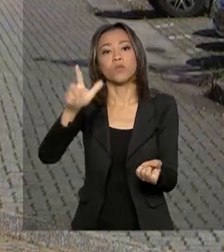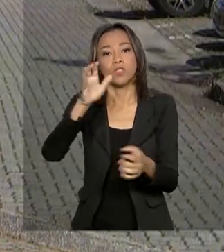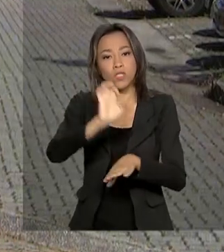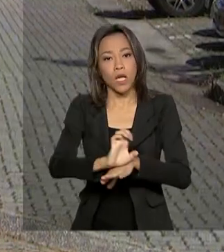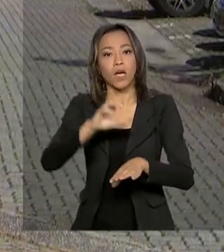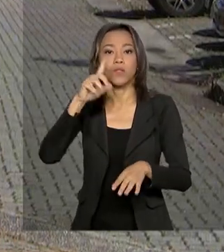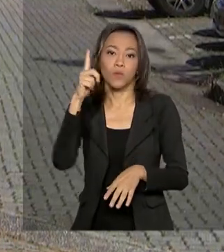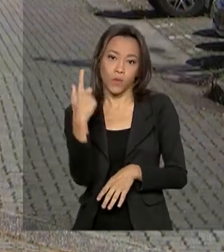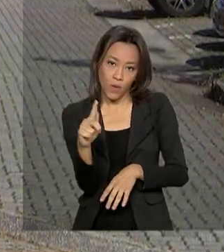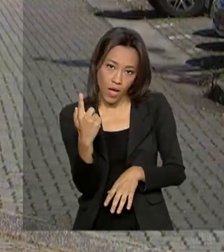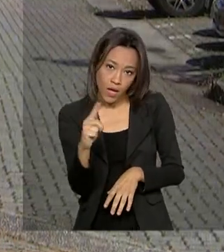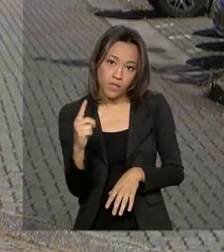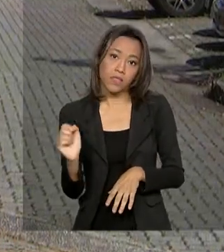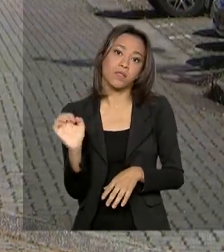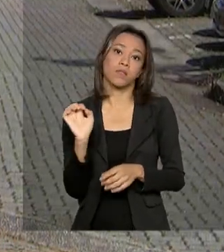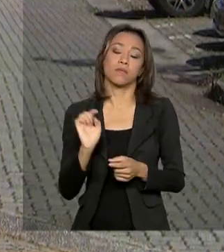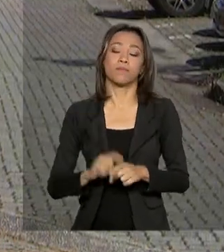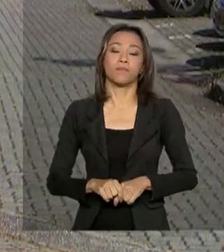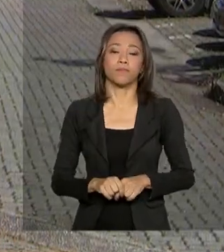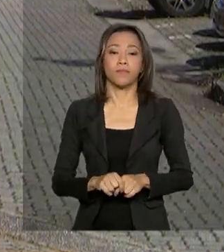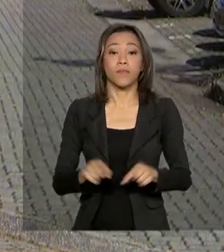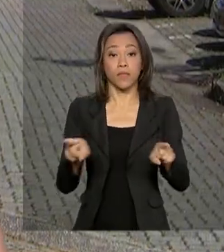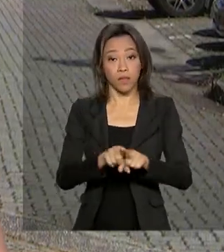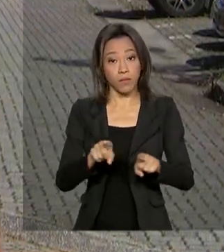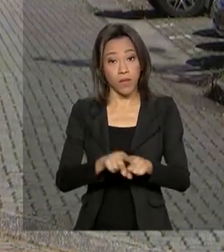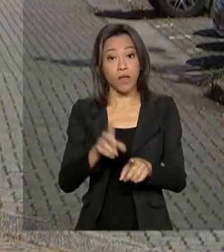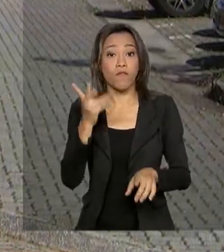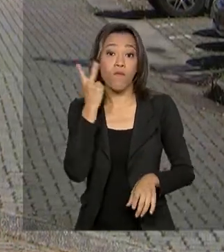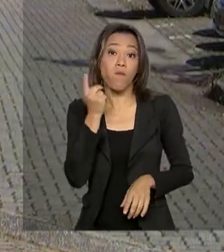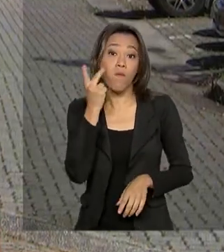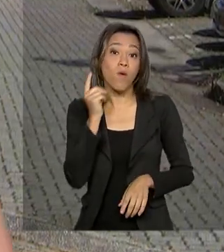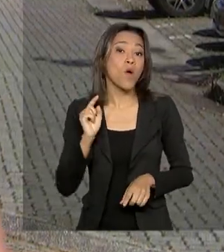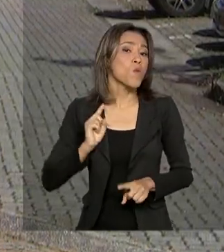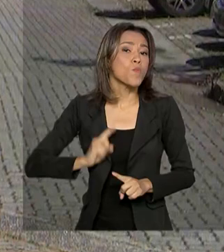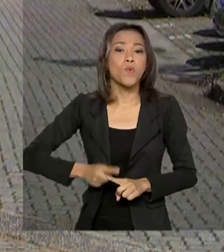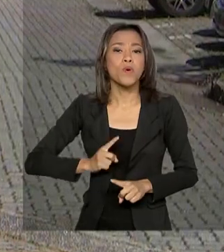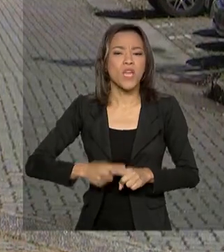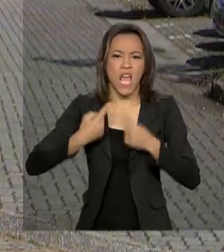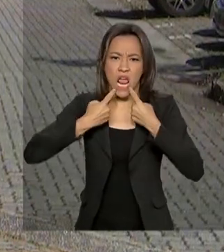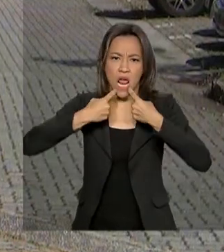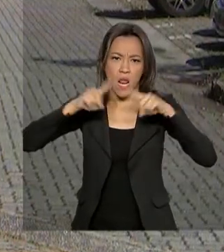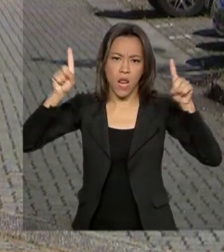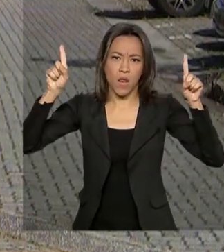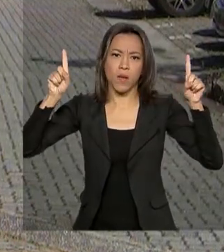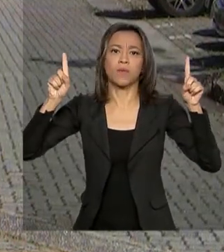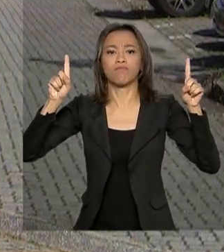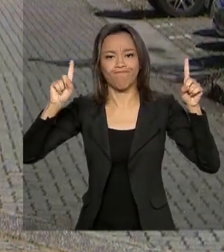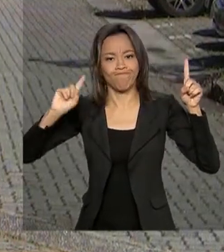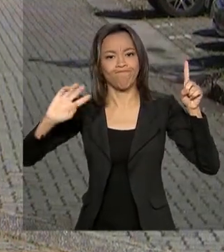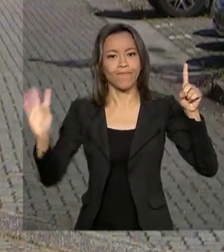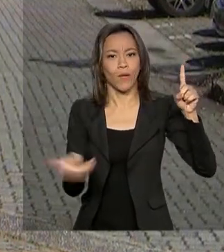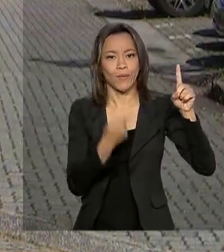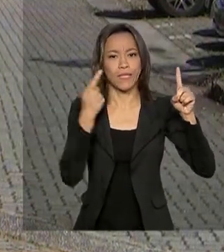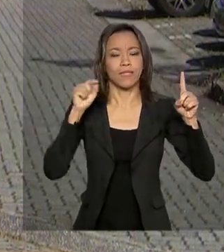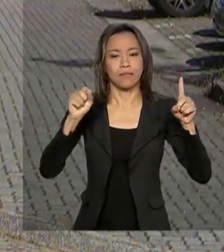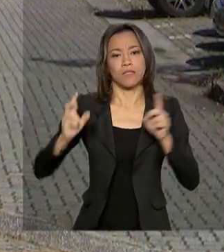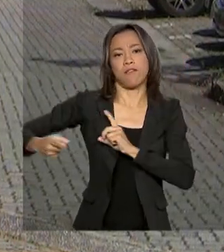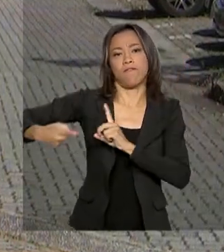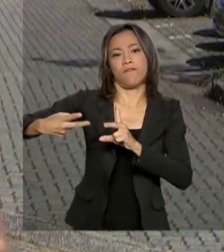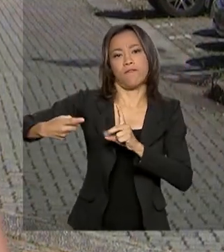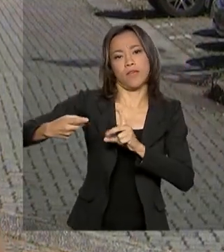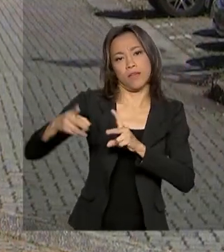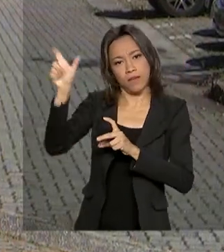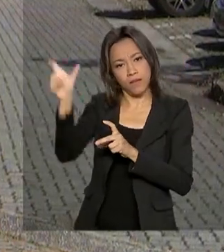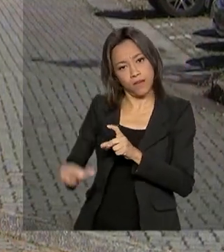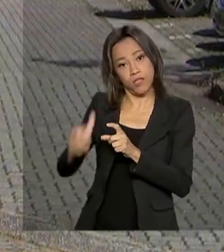Ceará, por causa do número de denúncias envolvendo o tráfico de pessoas. E, por fim,